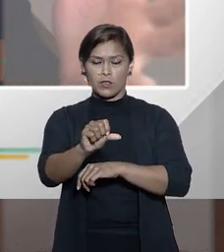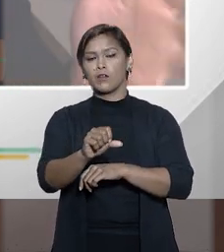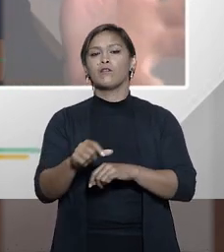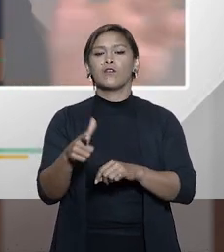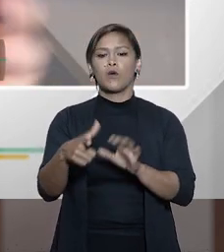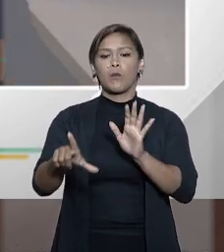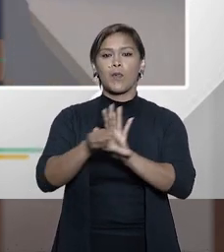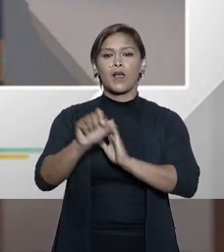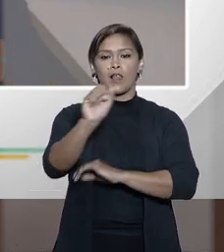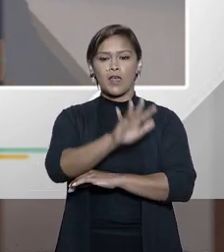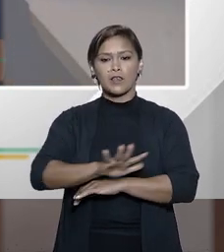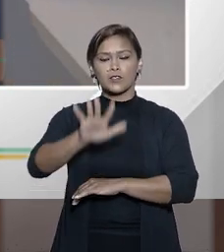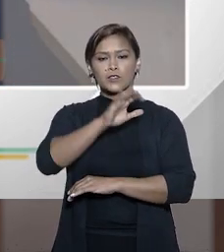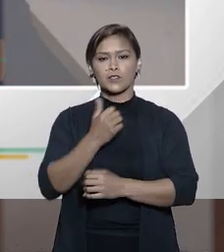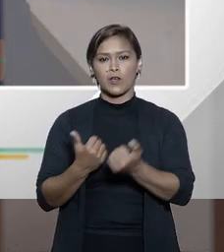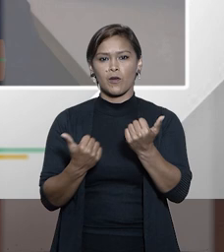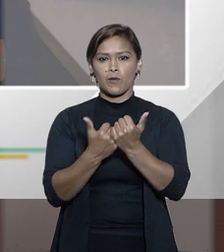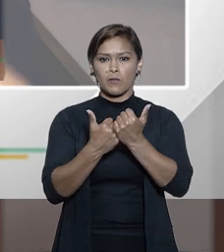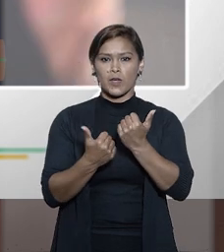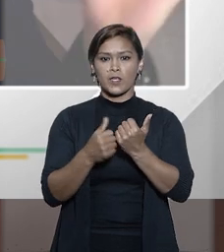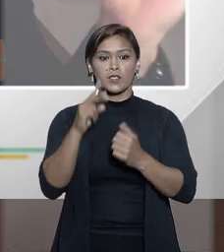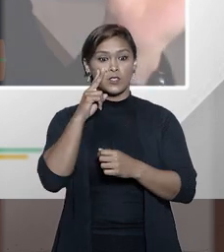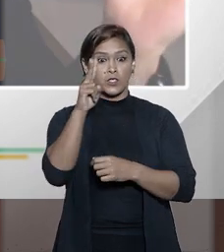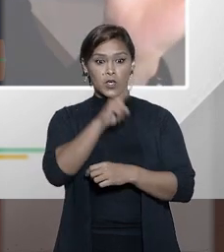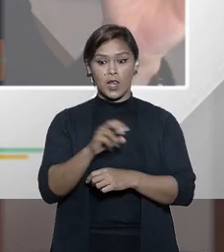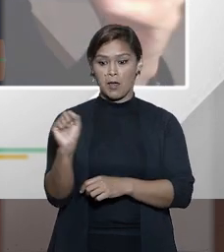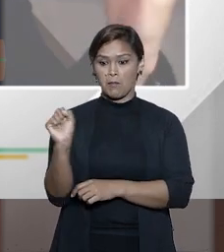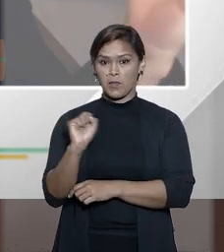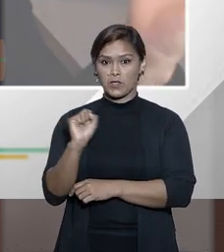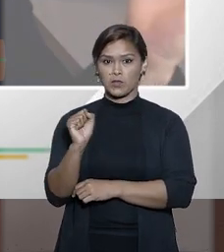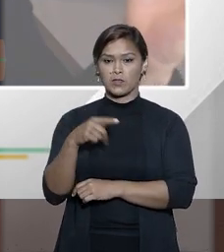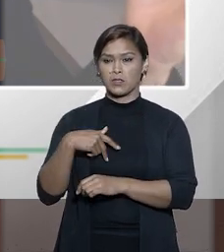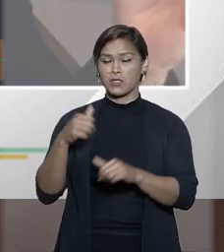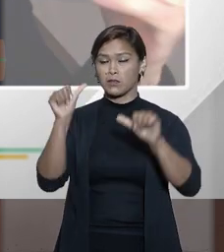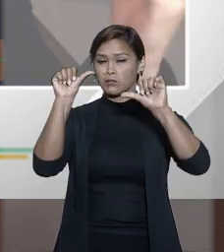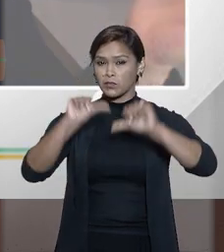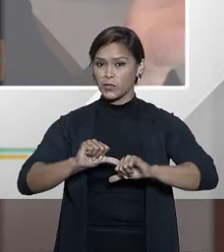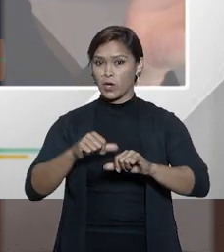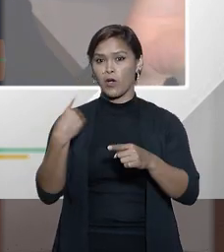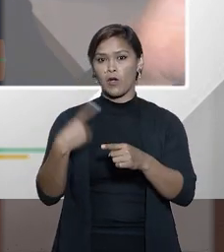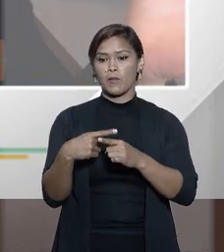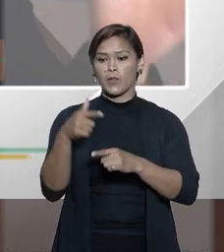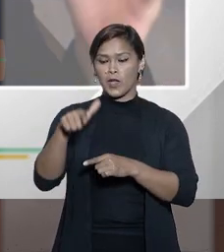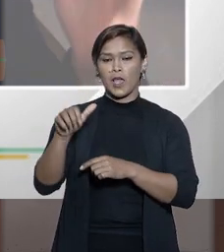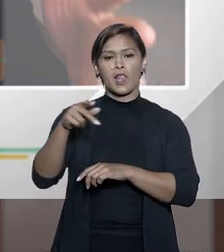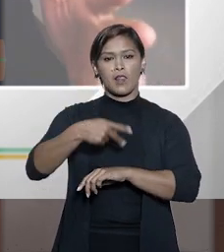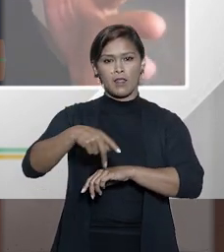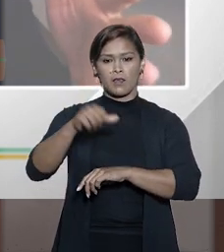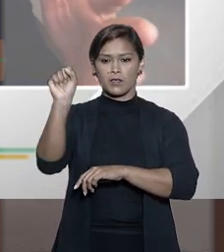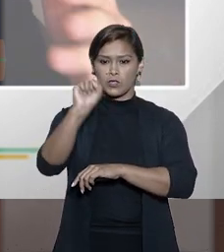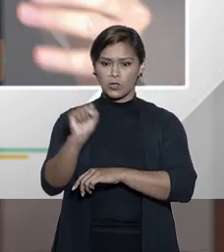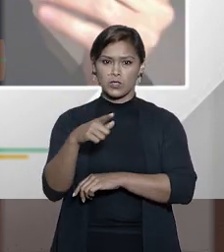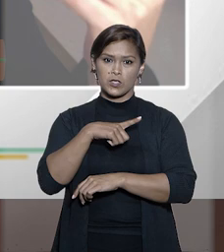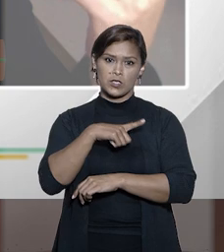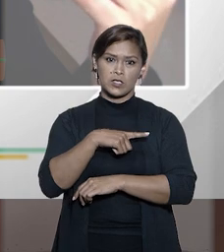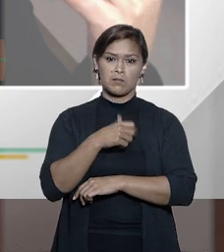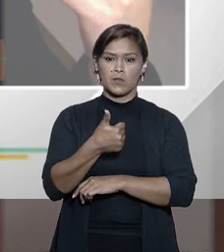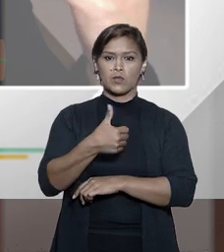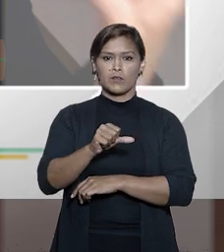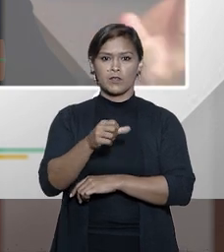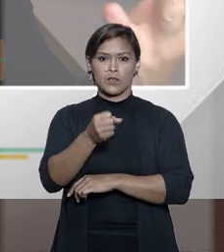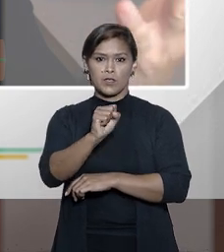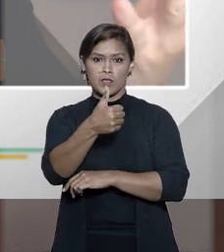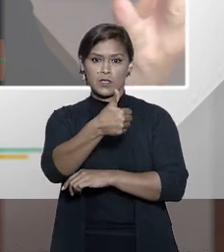lei geral de cooperação internacional. E se olharmos para a Suíça, é ainda pior o quadro, porque a Suíça já tem um texto desse tipo desde